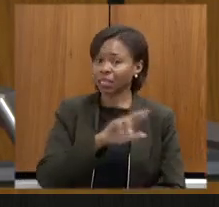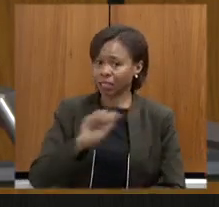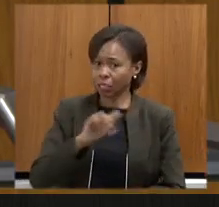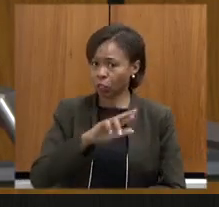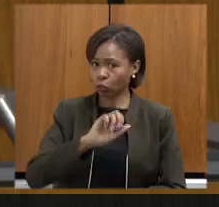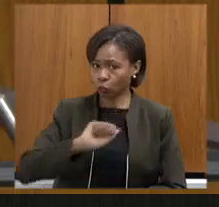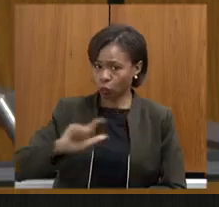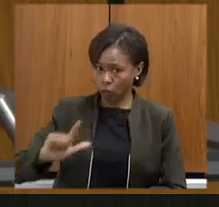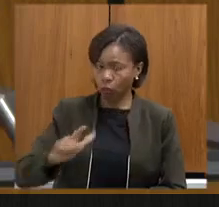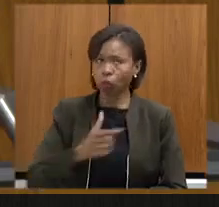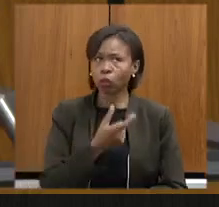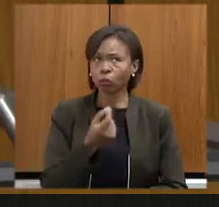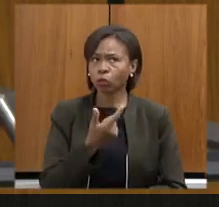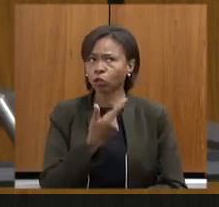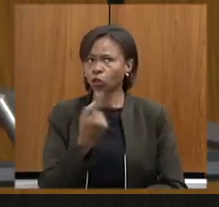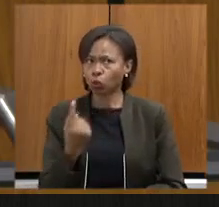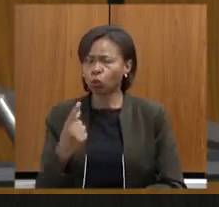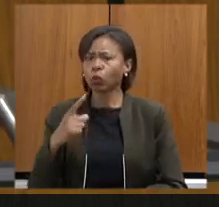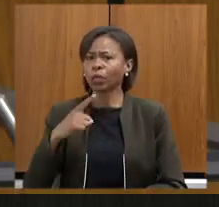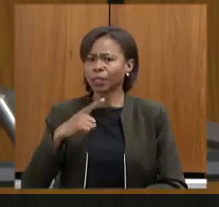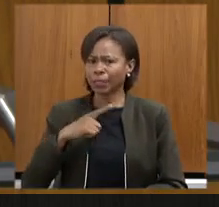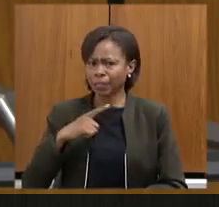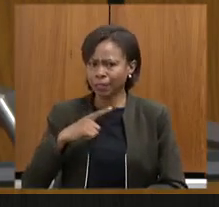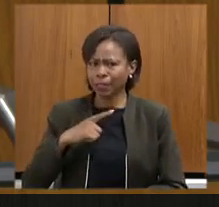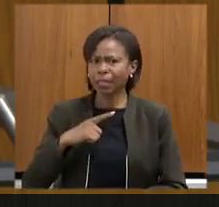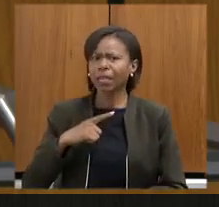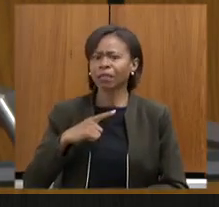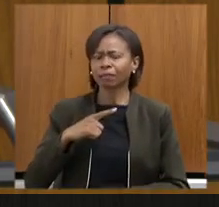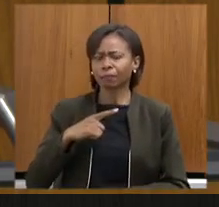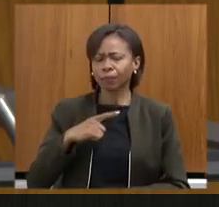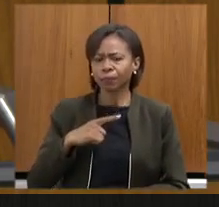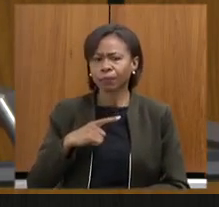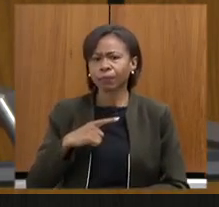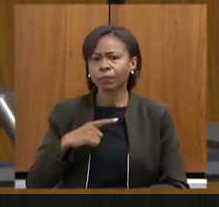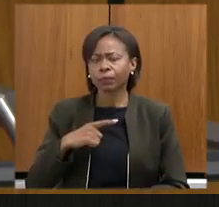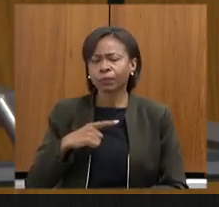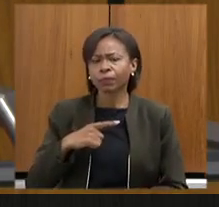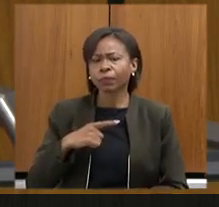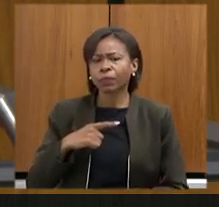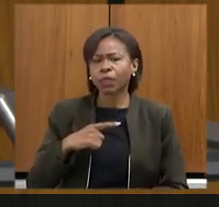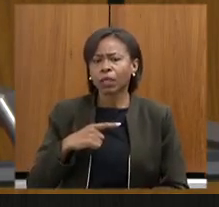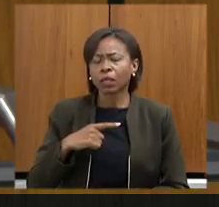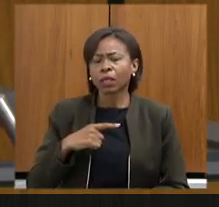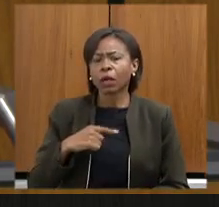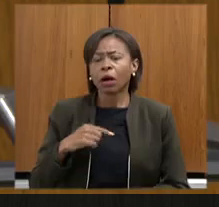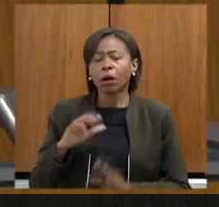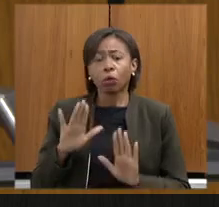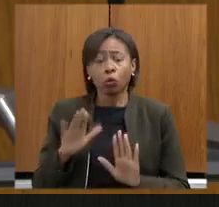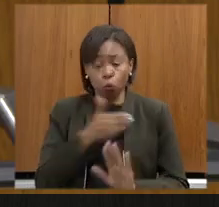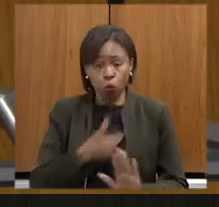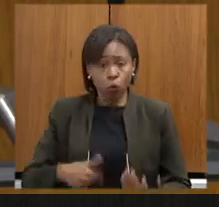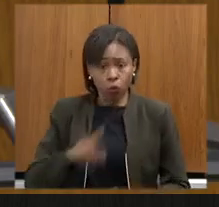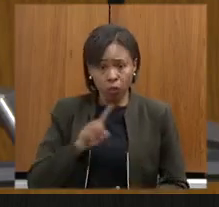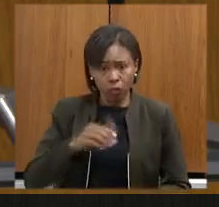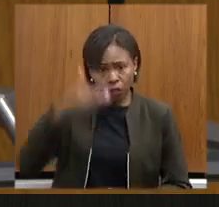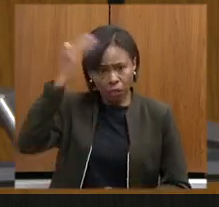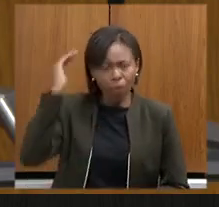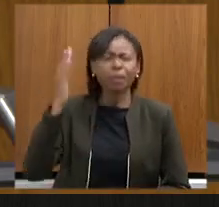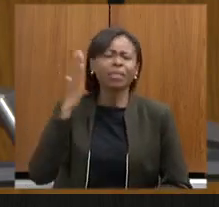governo Zema sabendo do cronograma para a proteção da Serra do Curral politicamente